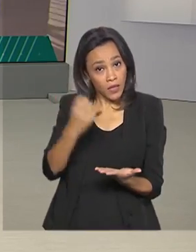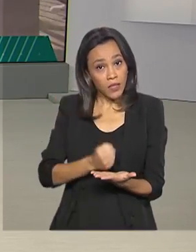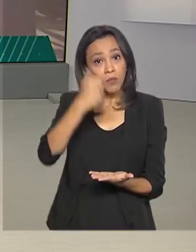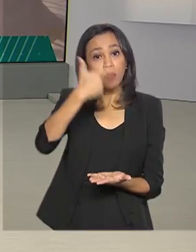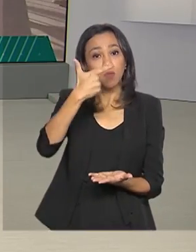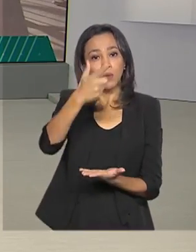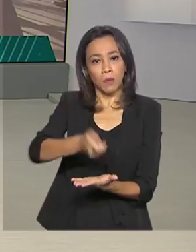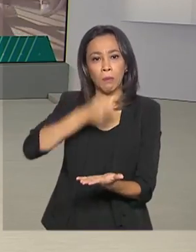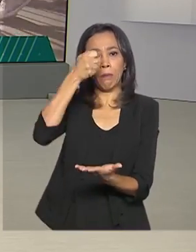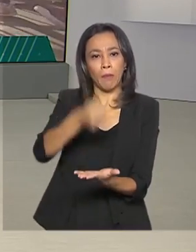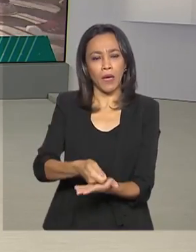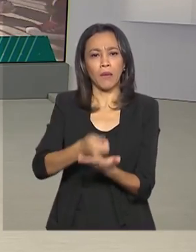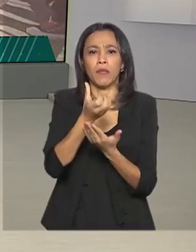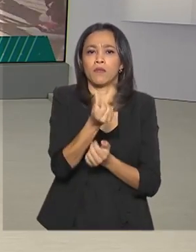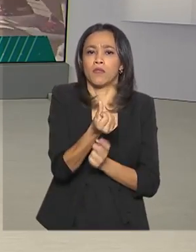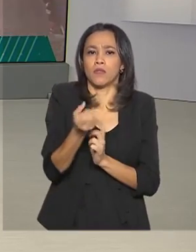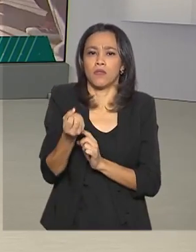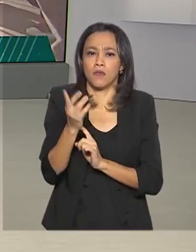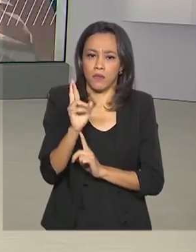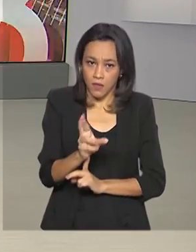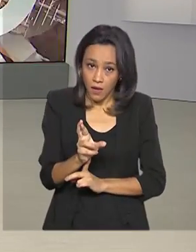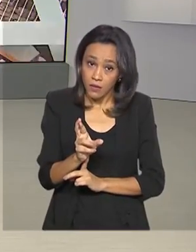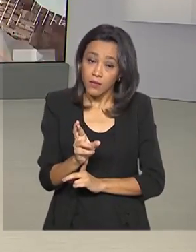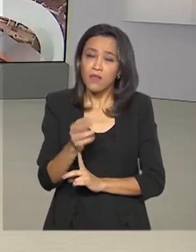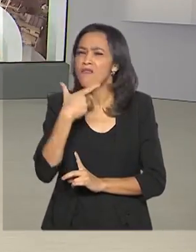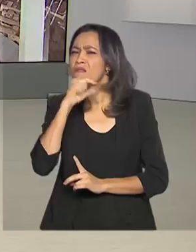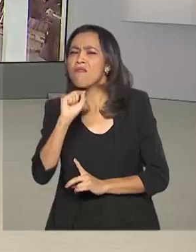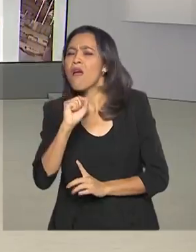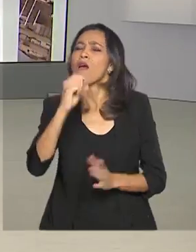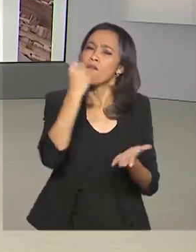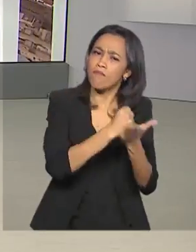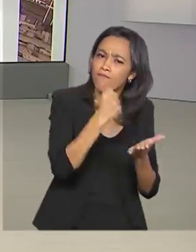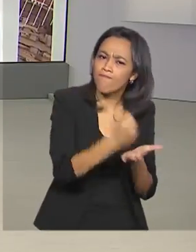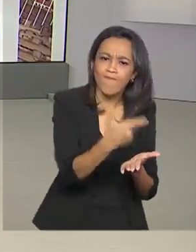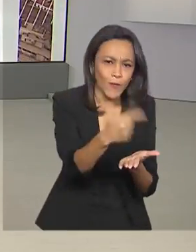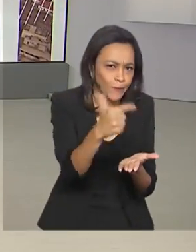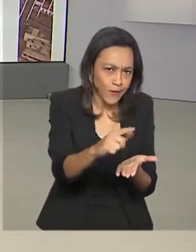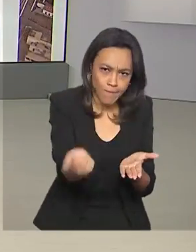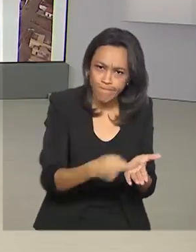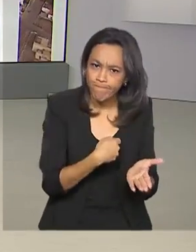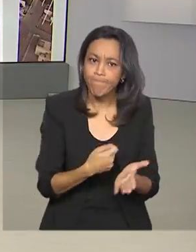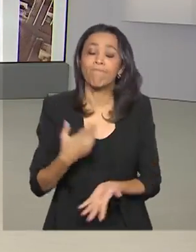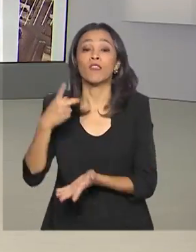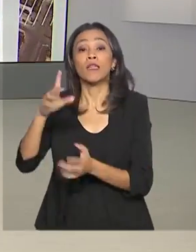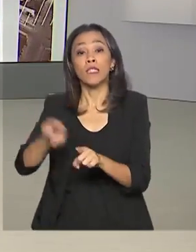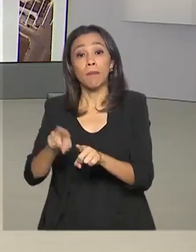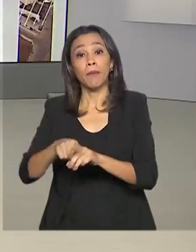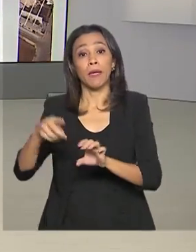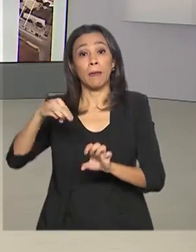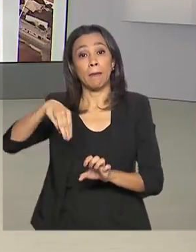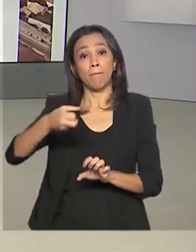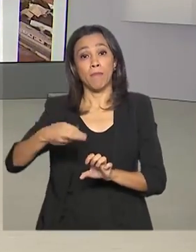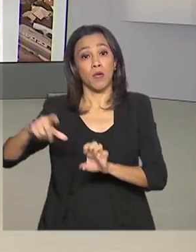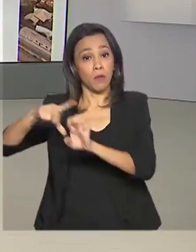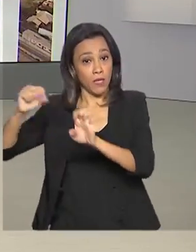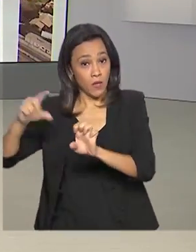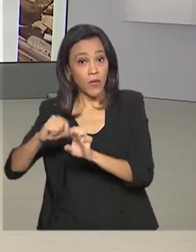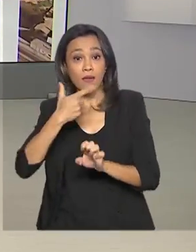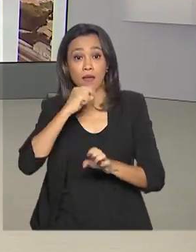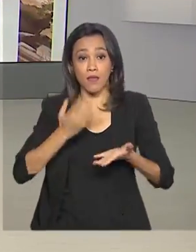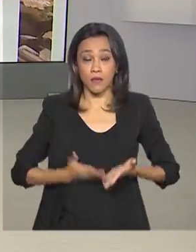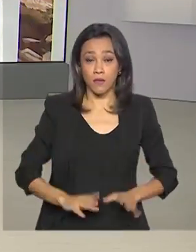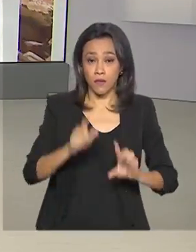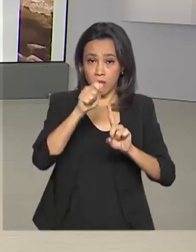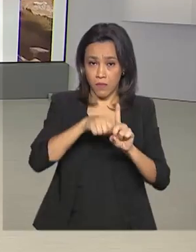auxílio emergencial de R$ 600. São informais e microempreendedores que estão no Cadastro Único, nascidos em maio e